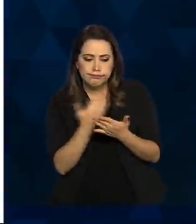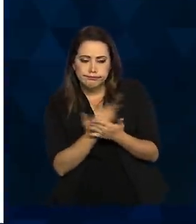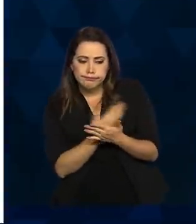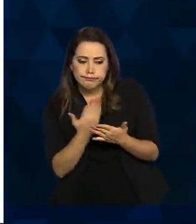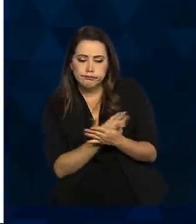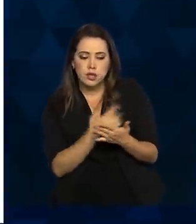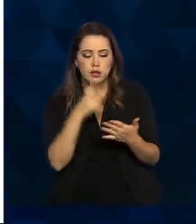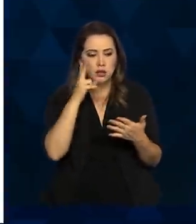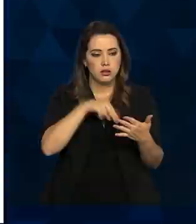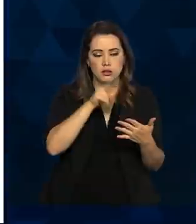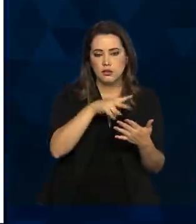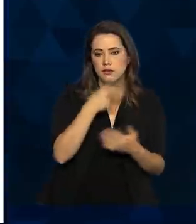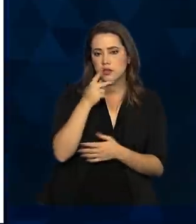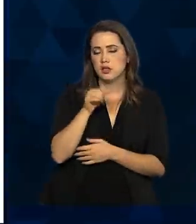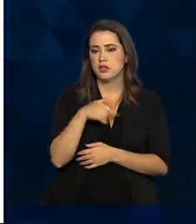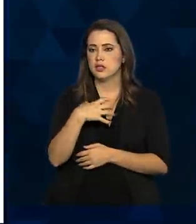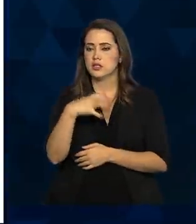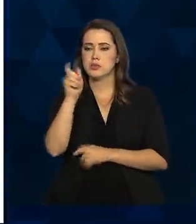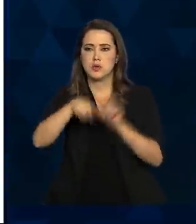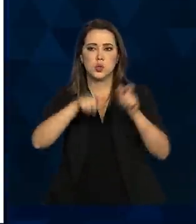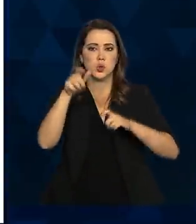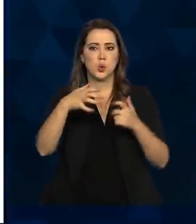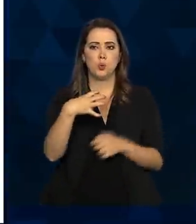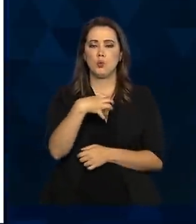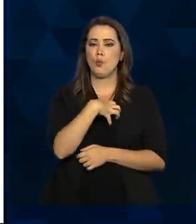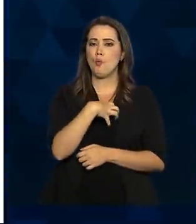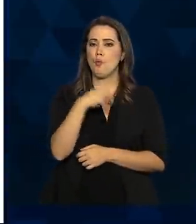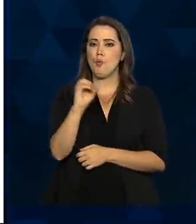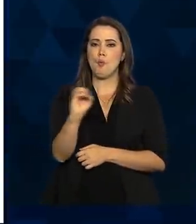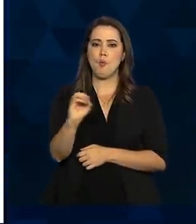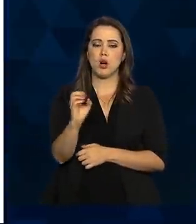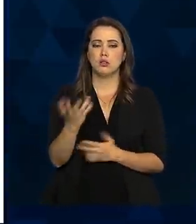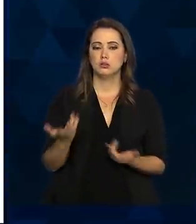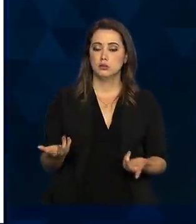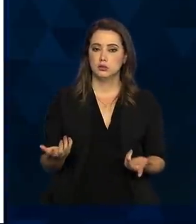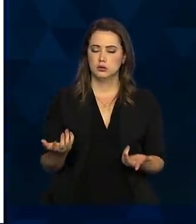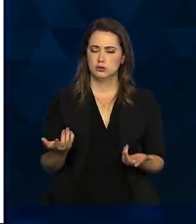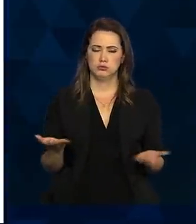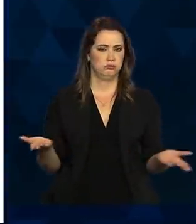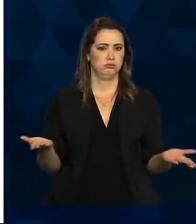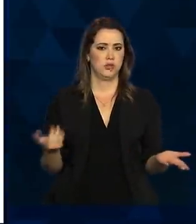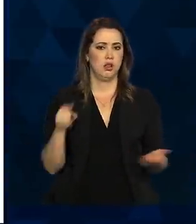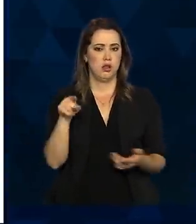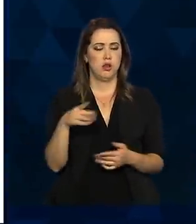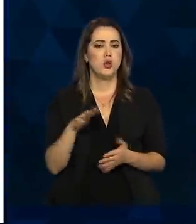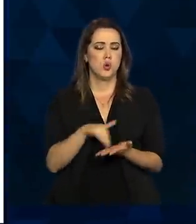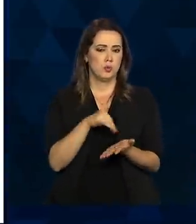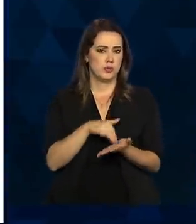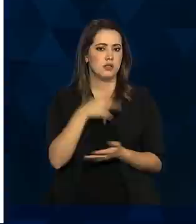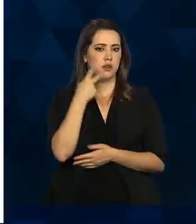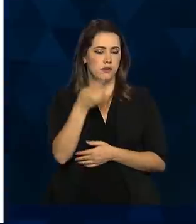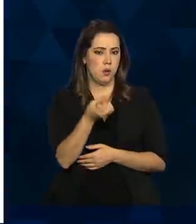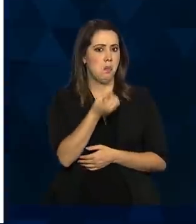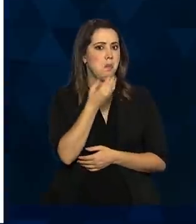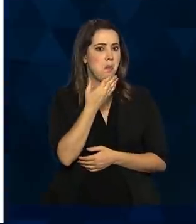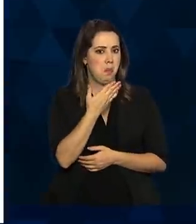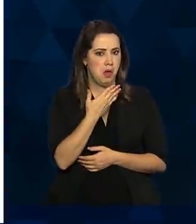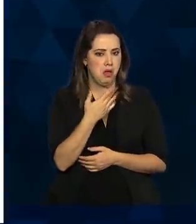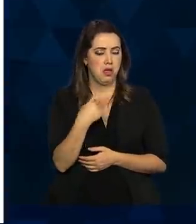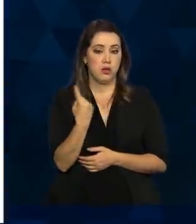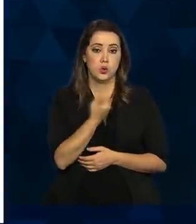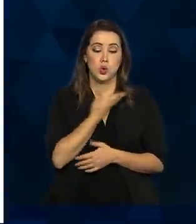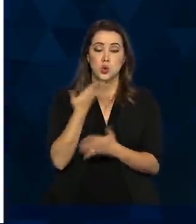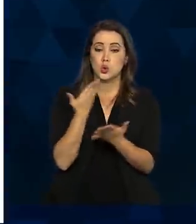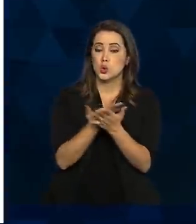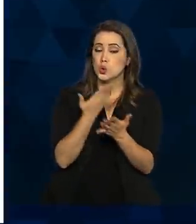acostumou a dizer que a maioria dos pacientes são assintomáticos. E, como o secretário muito bem disse, o nosso